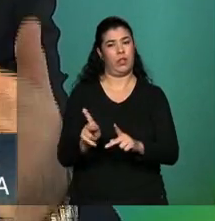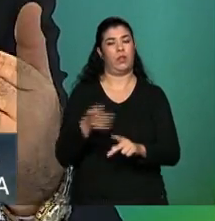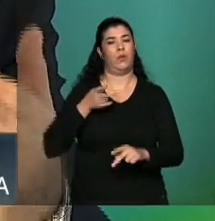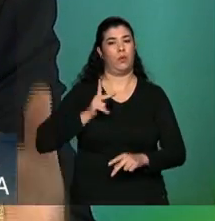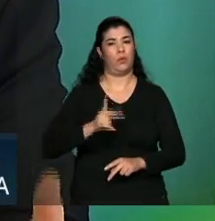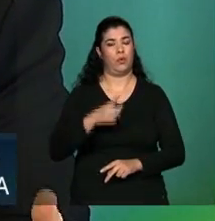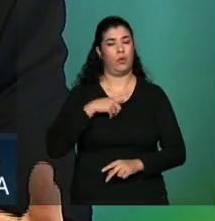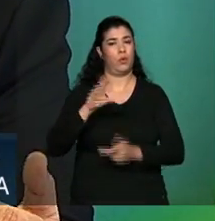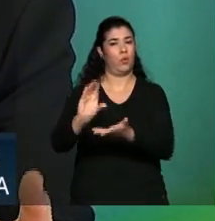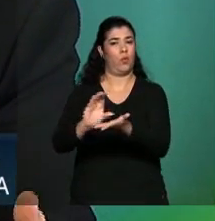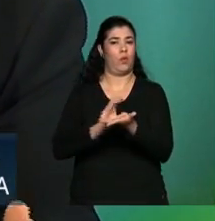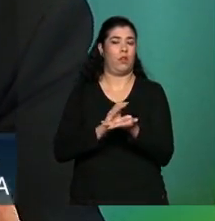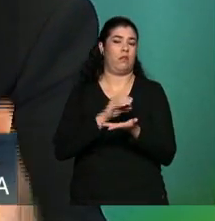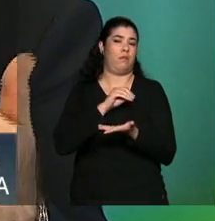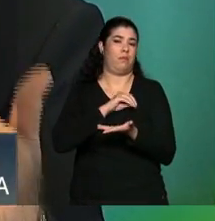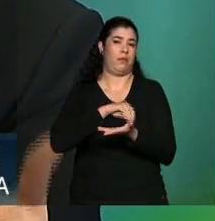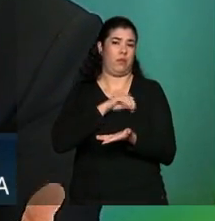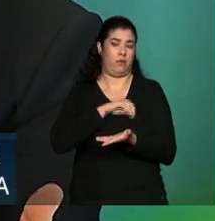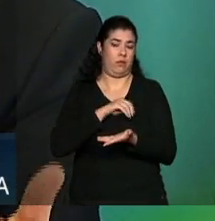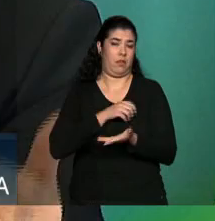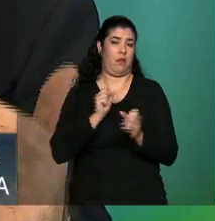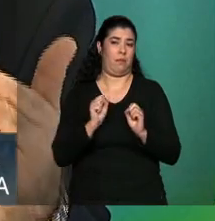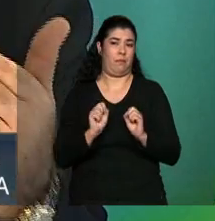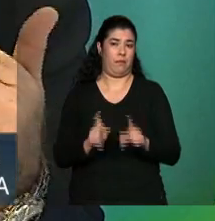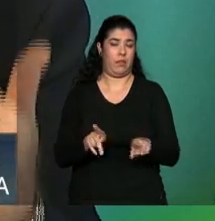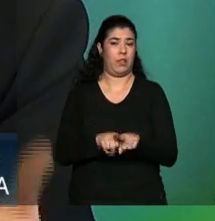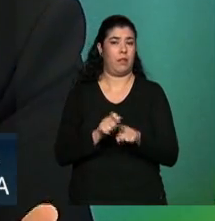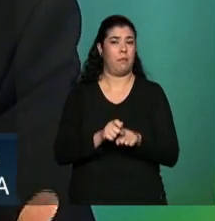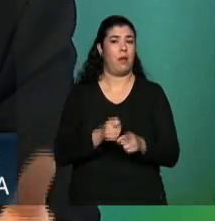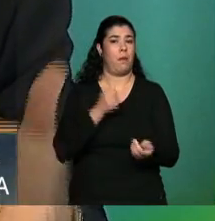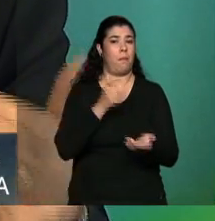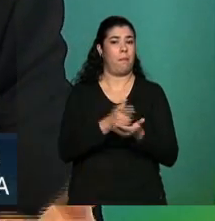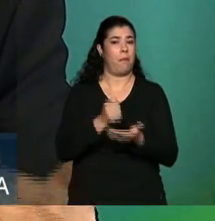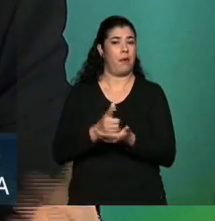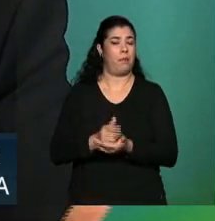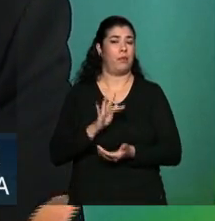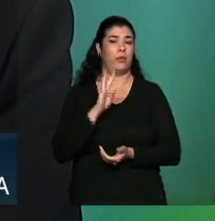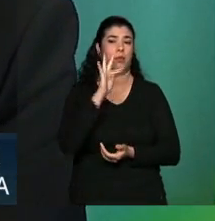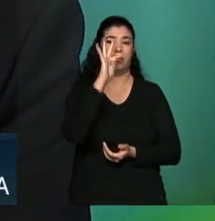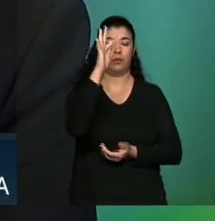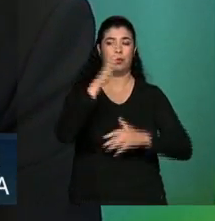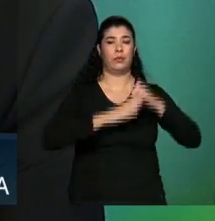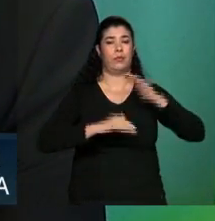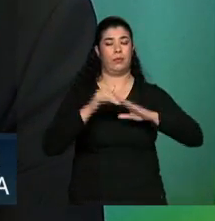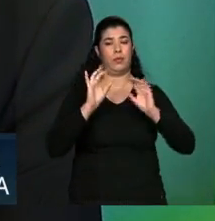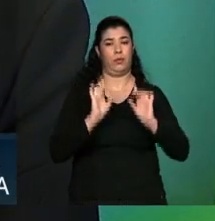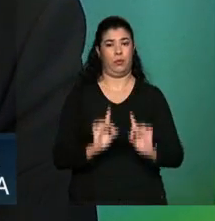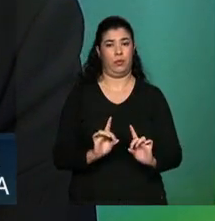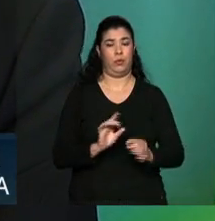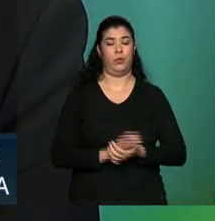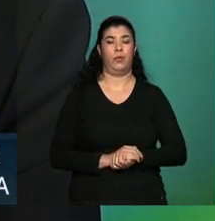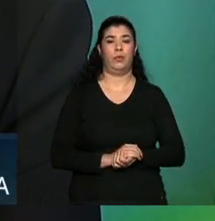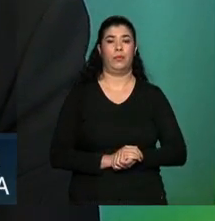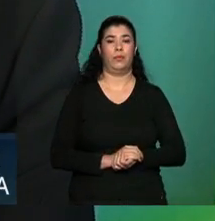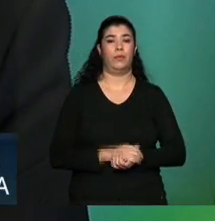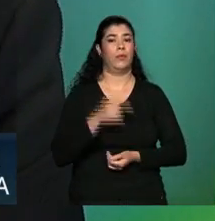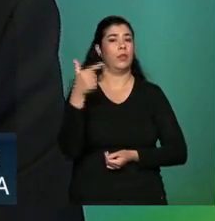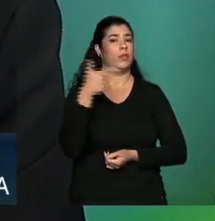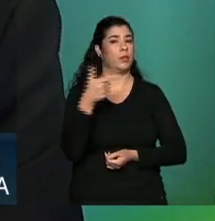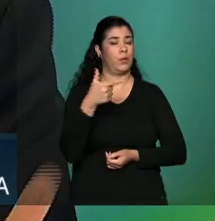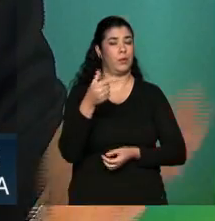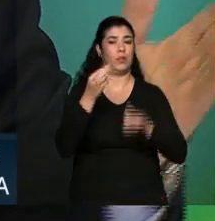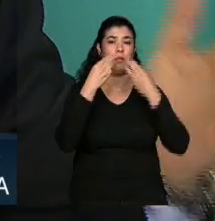acesso à sua aposentadoria e aos pagamentos que decorrerão do exercício desse direito segundo a